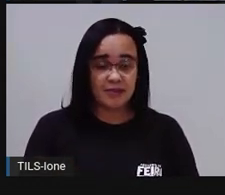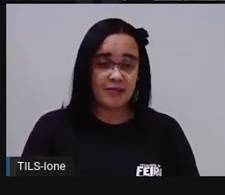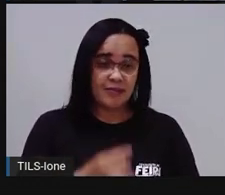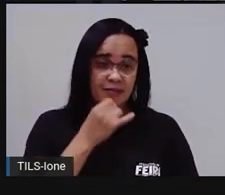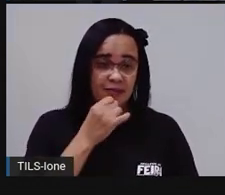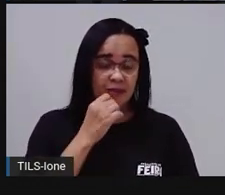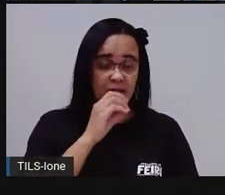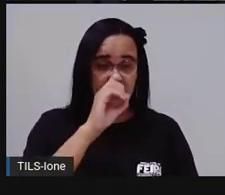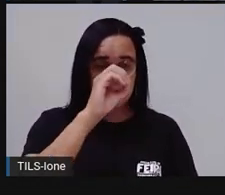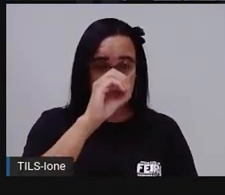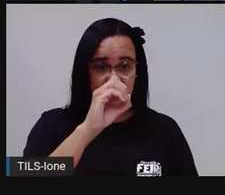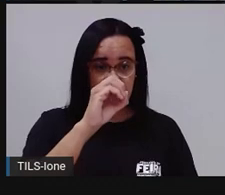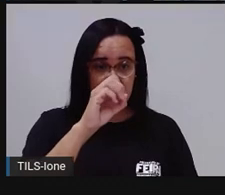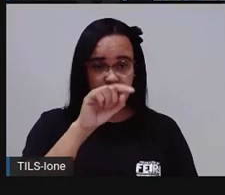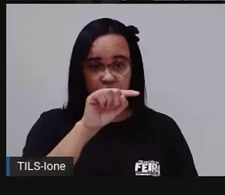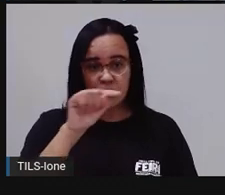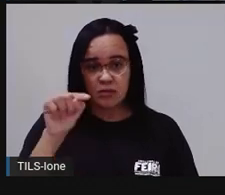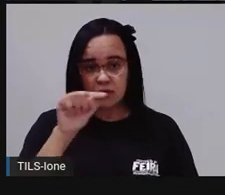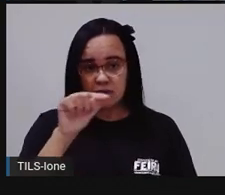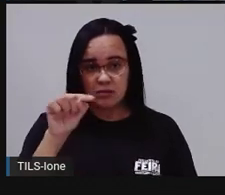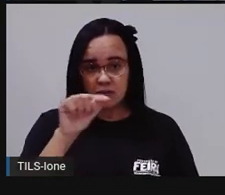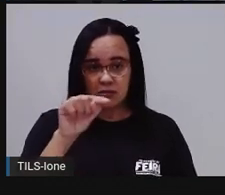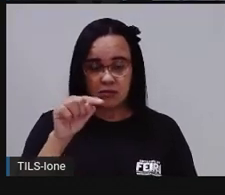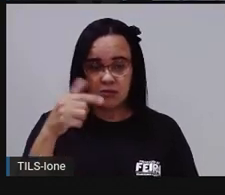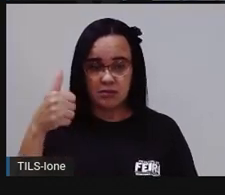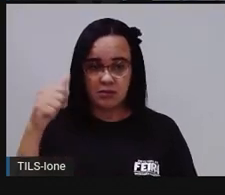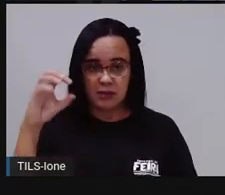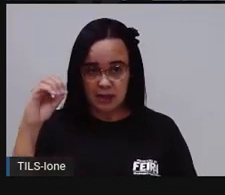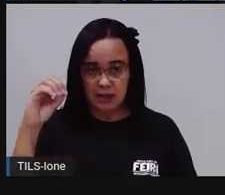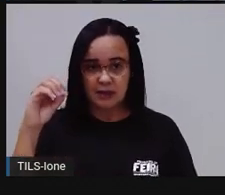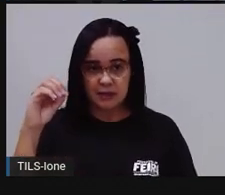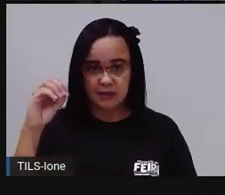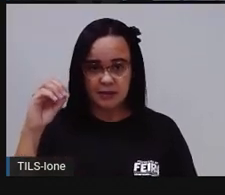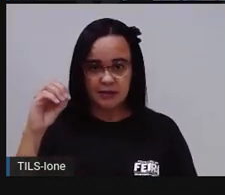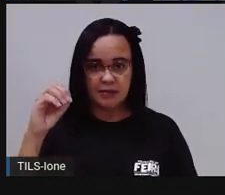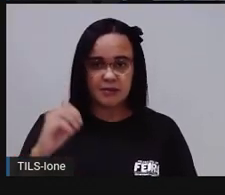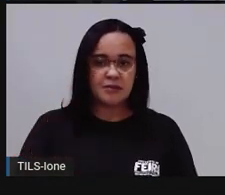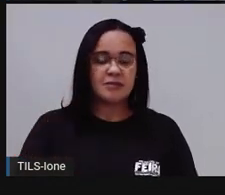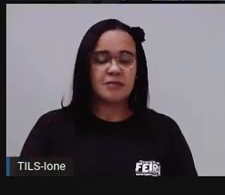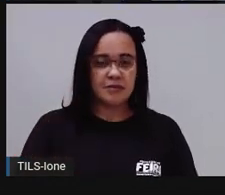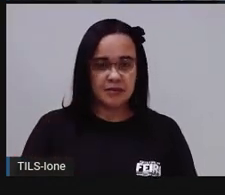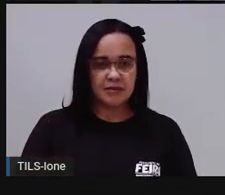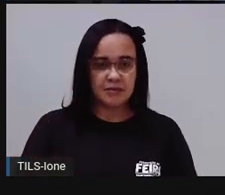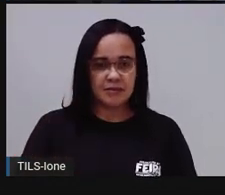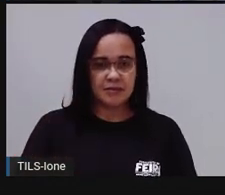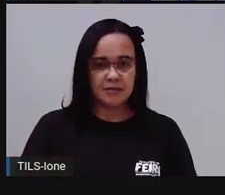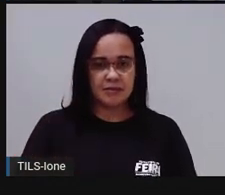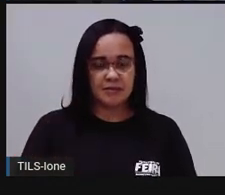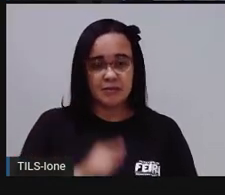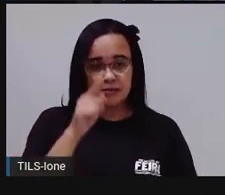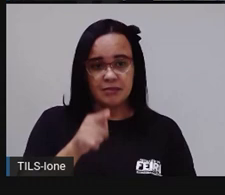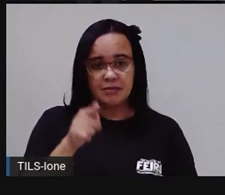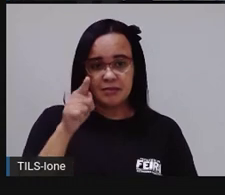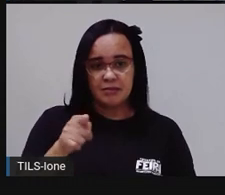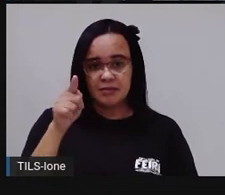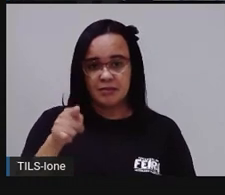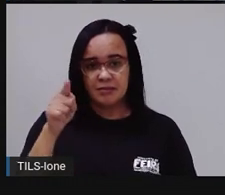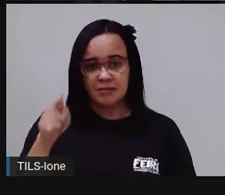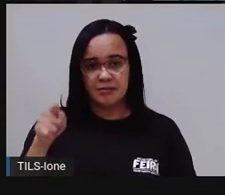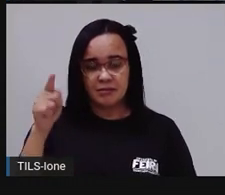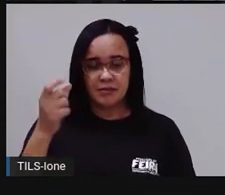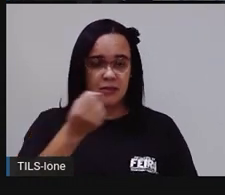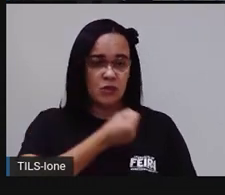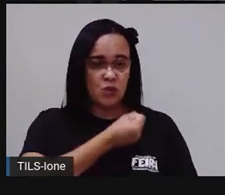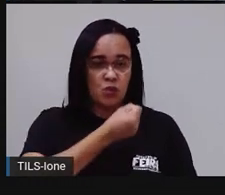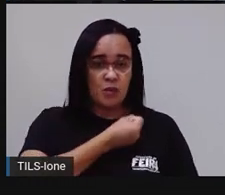até o número 10. Ó, até o número 10. Então, aqui, ó, vai ter o número